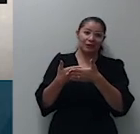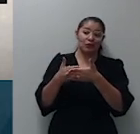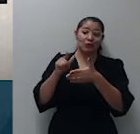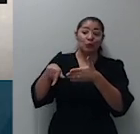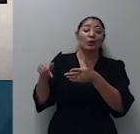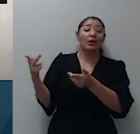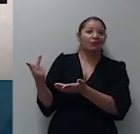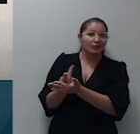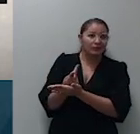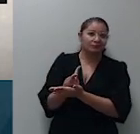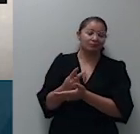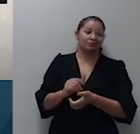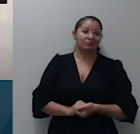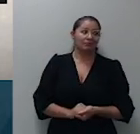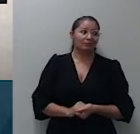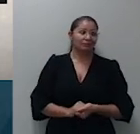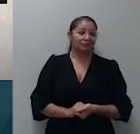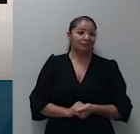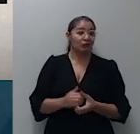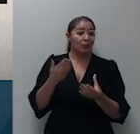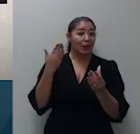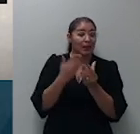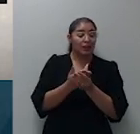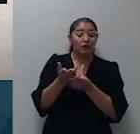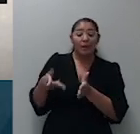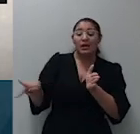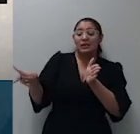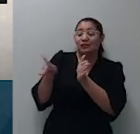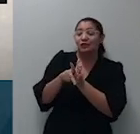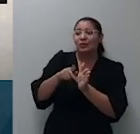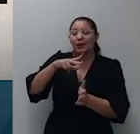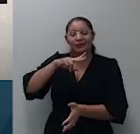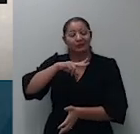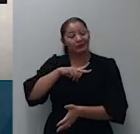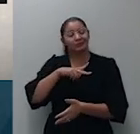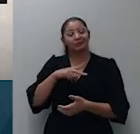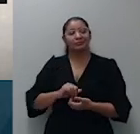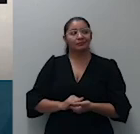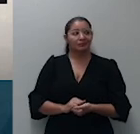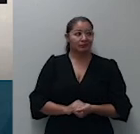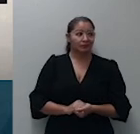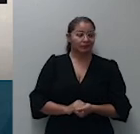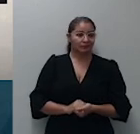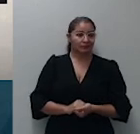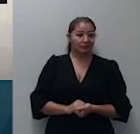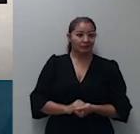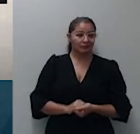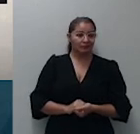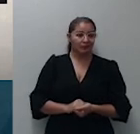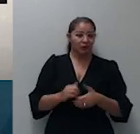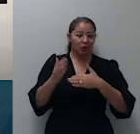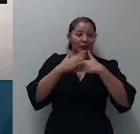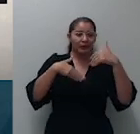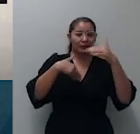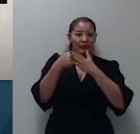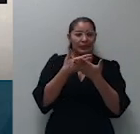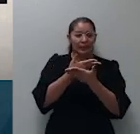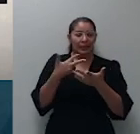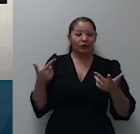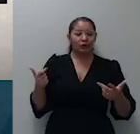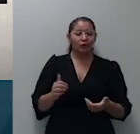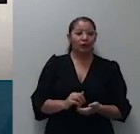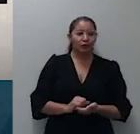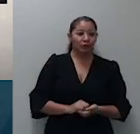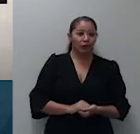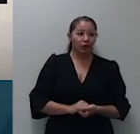ação possessória entre particulares como aqui acontece podendo deduzir qualquer matéria defensiva inclusive se for o caso